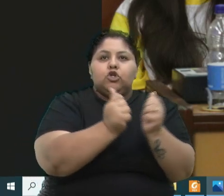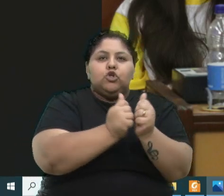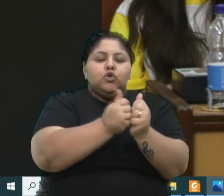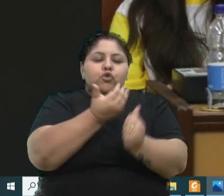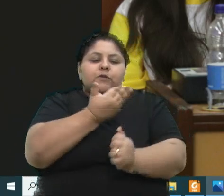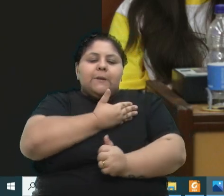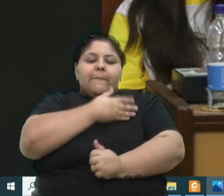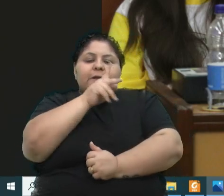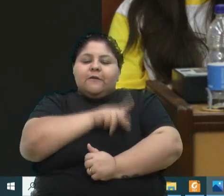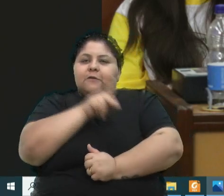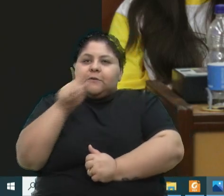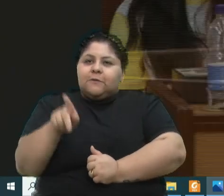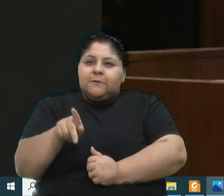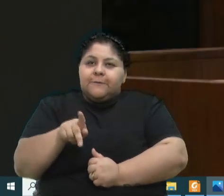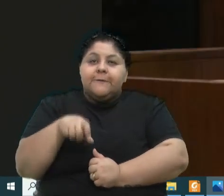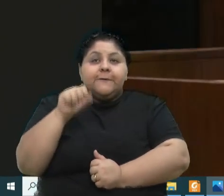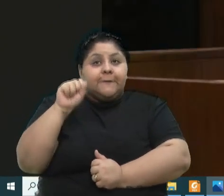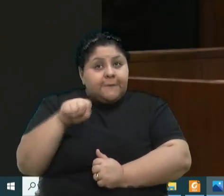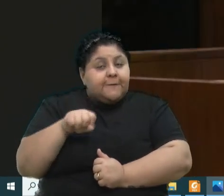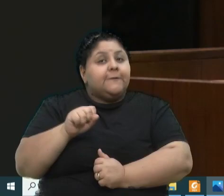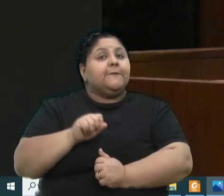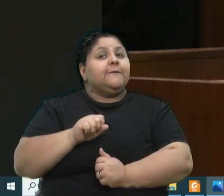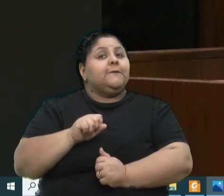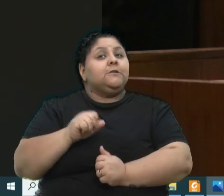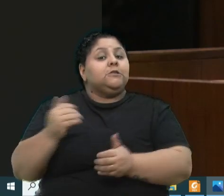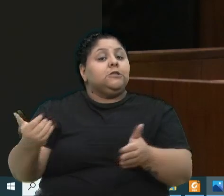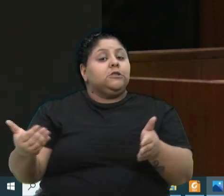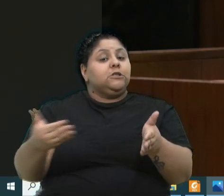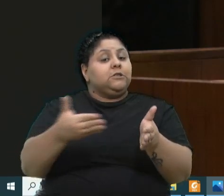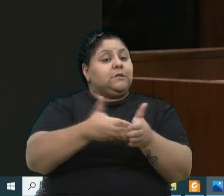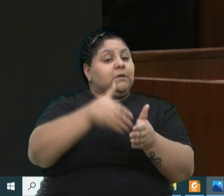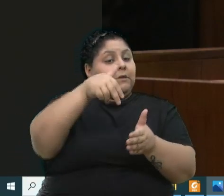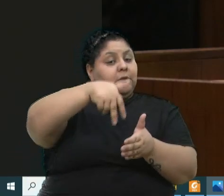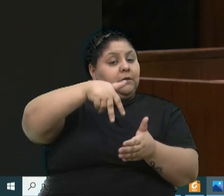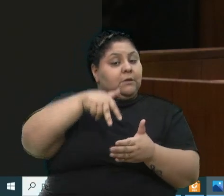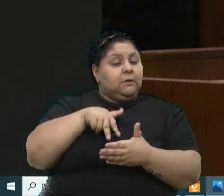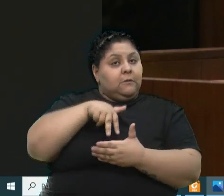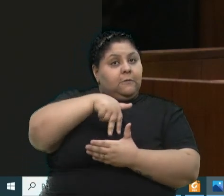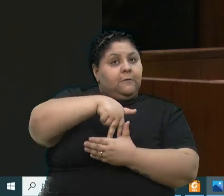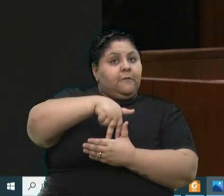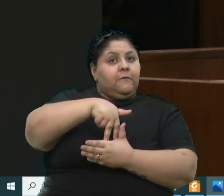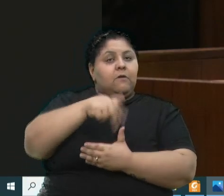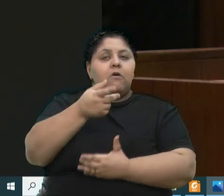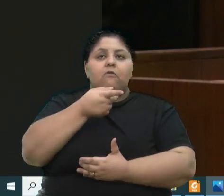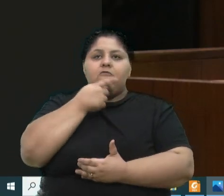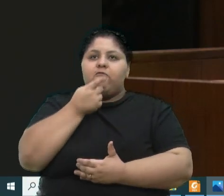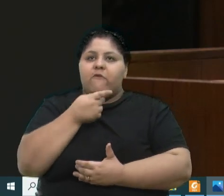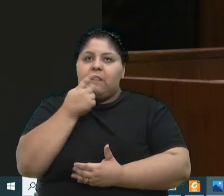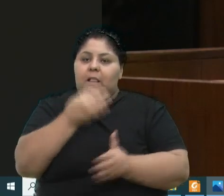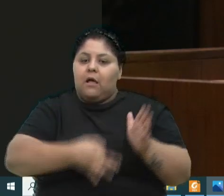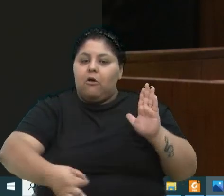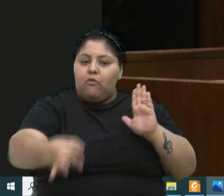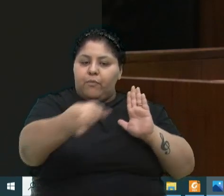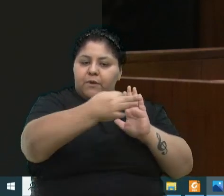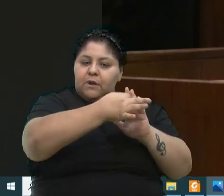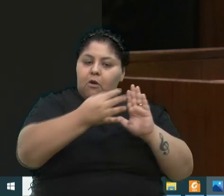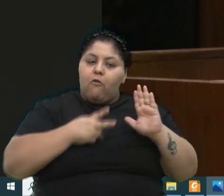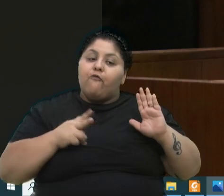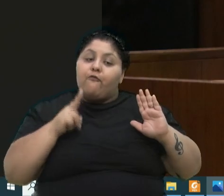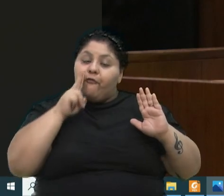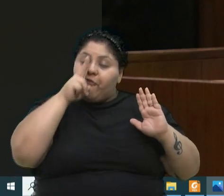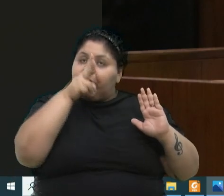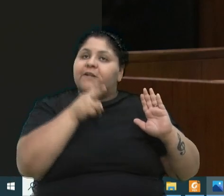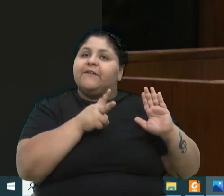professores, e aí sim ter subsídio para vir aqui, para comentar, para poder ter a sua opinião, para poder fortalecer. Então,